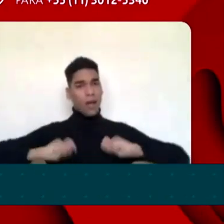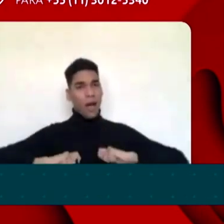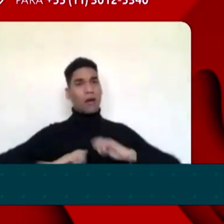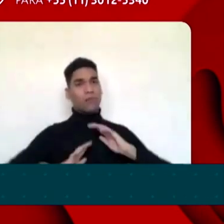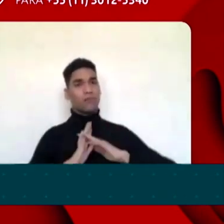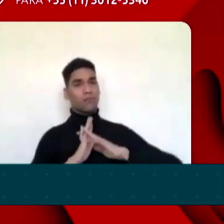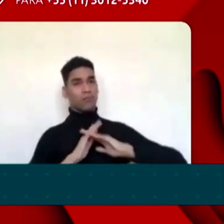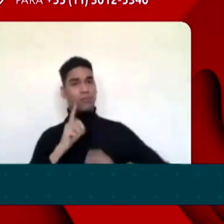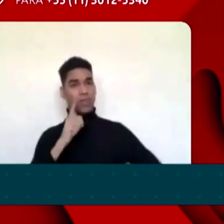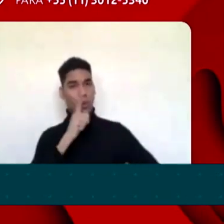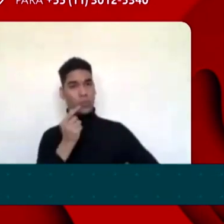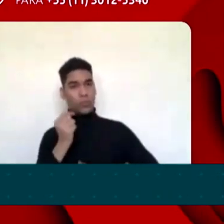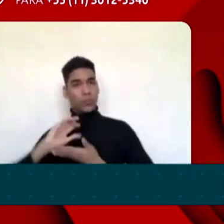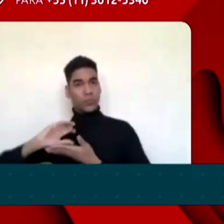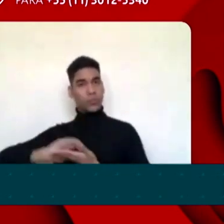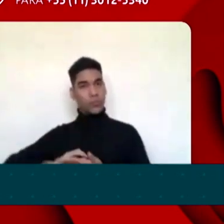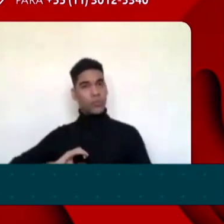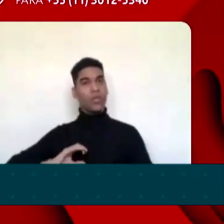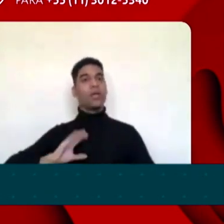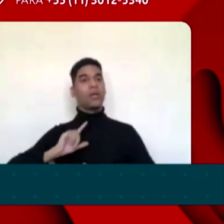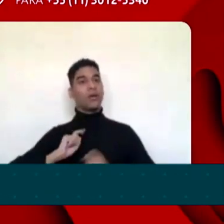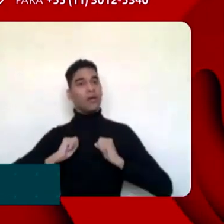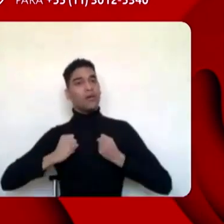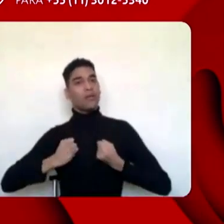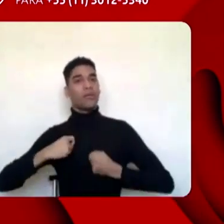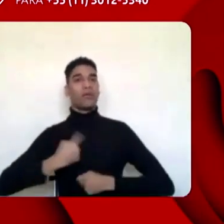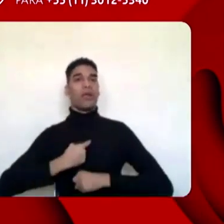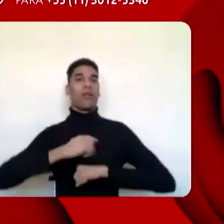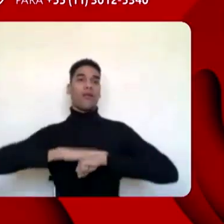cá e é esse o esforço que nós estamos fazendo.